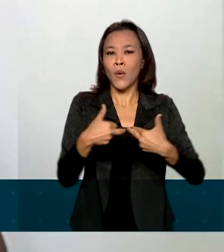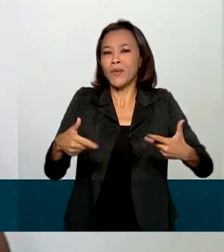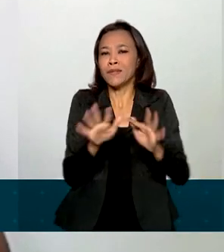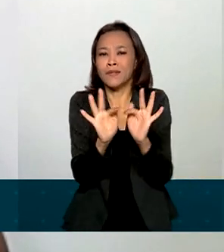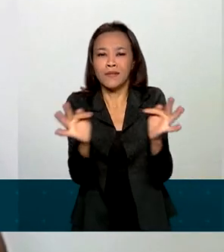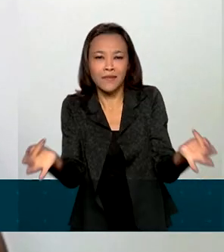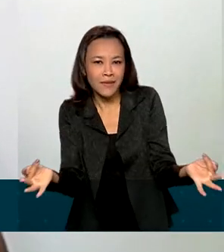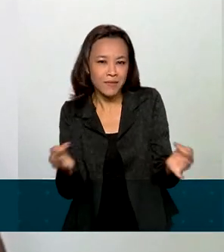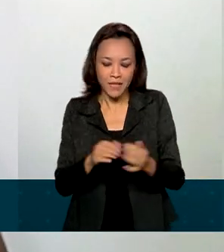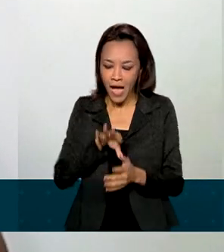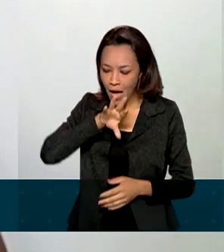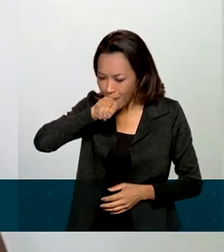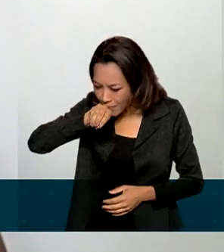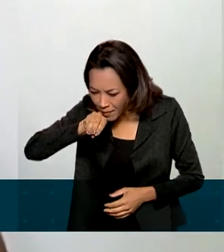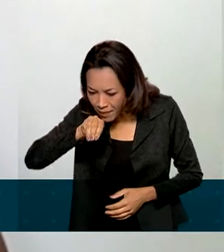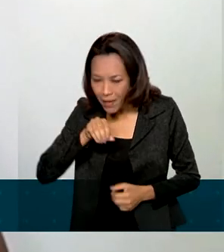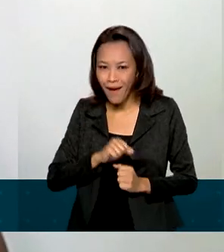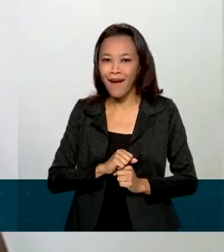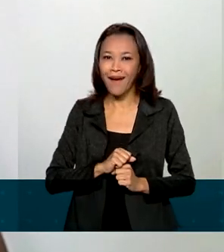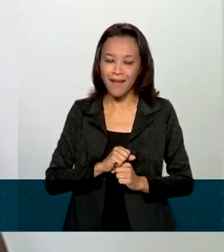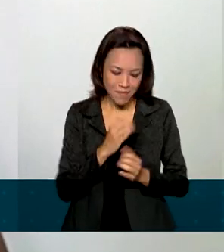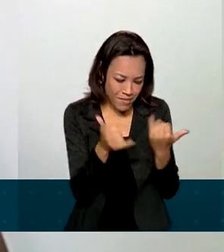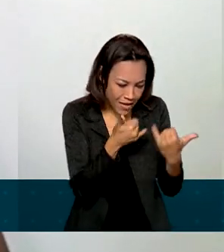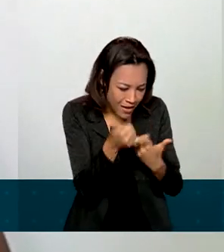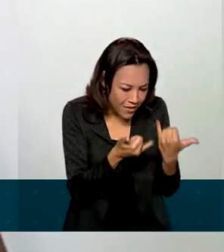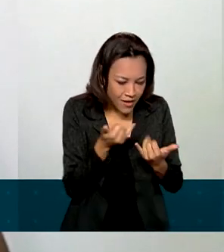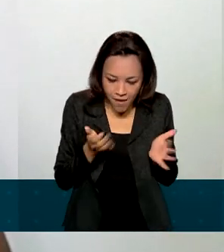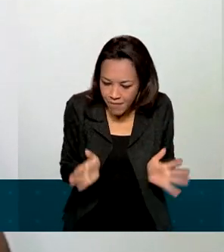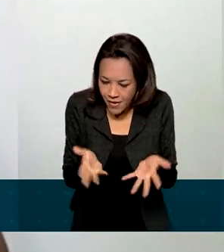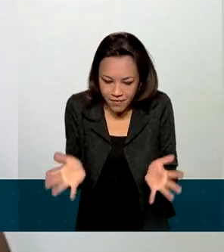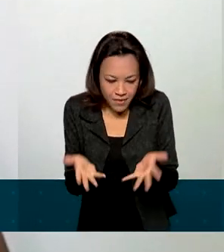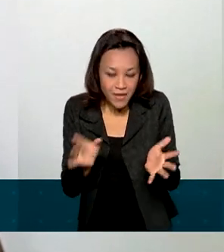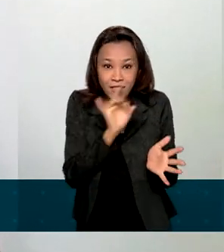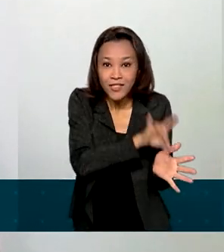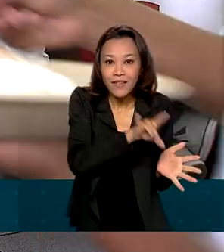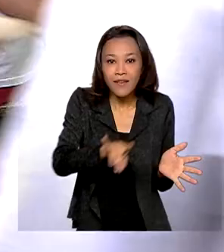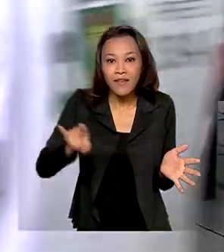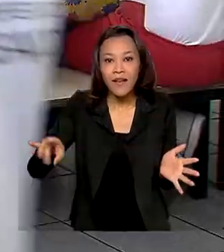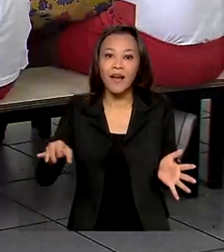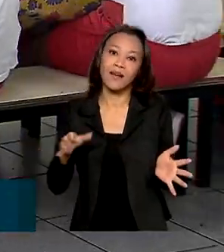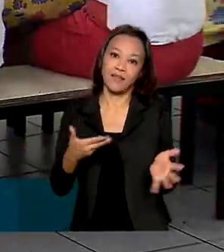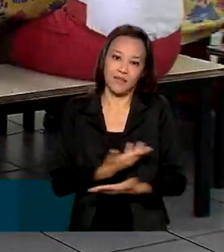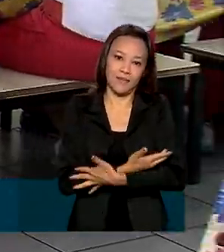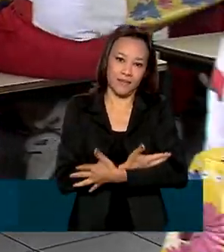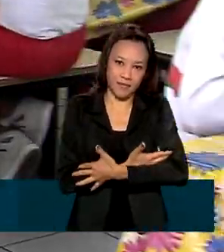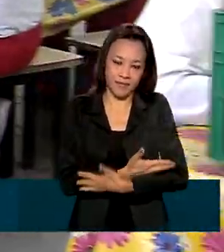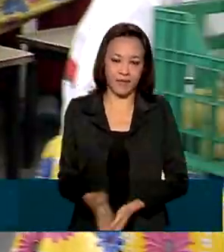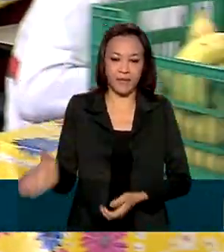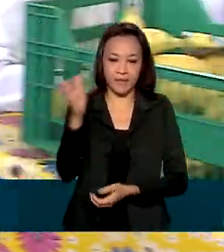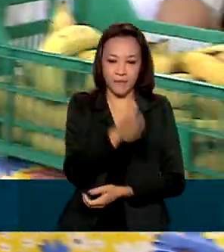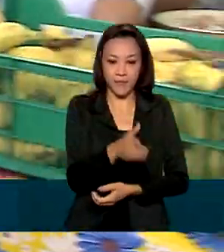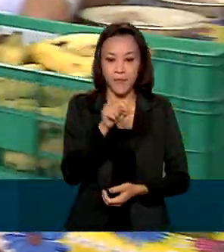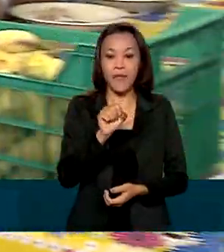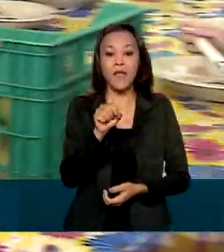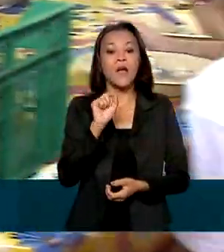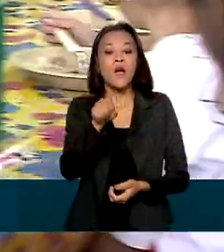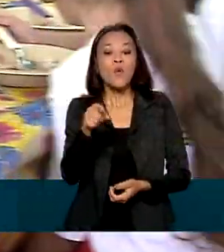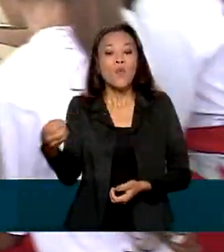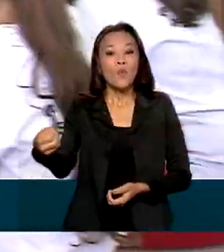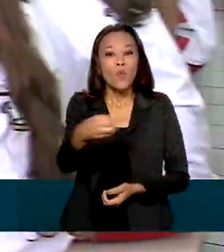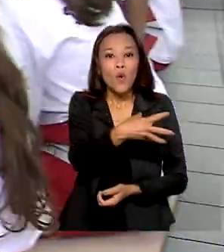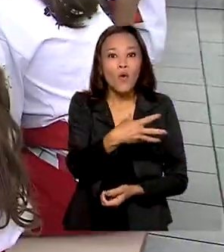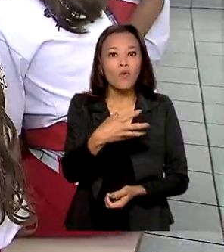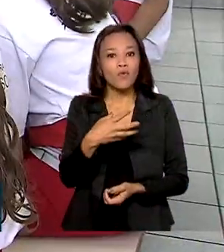gestos, palavras, brincadeiras e estimular a capacidade de cada criança. Na busca de uma nova realidade para o país,